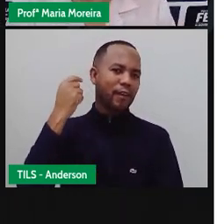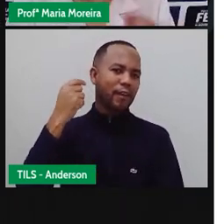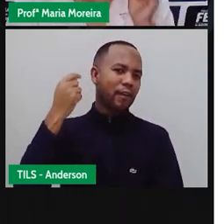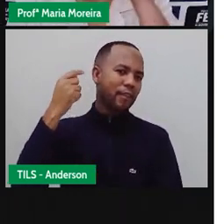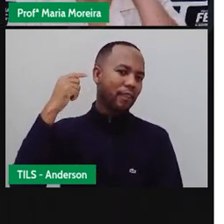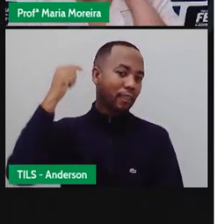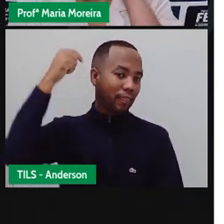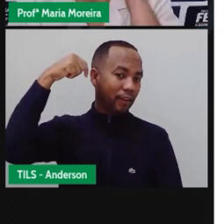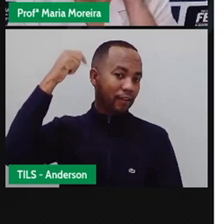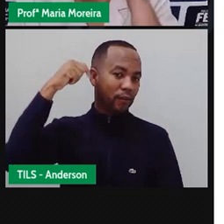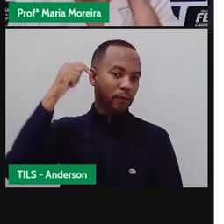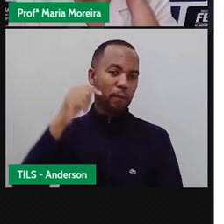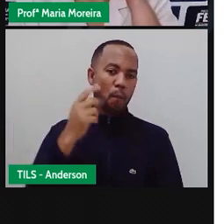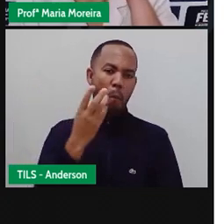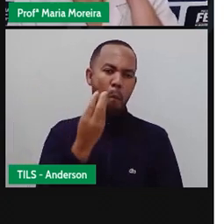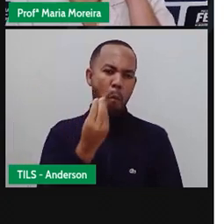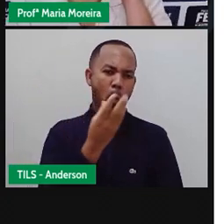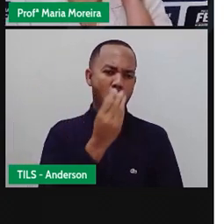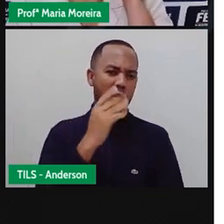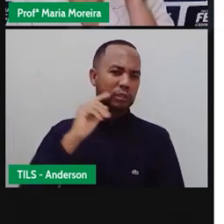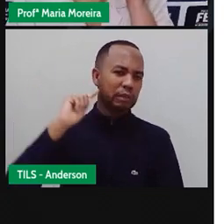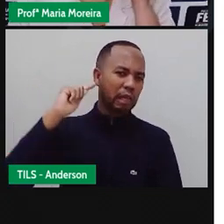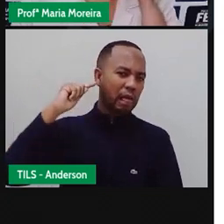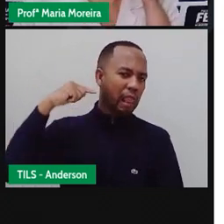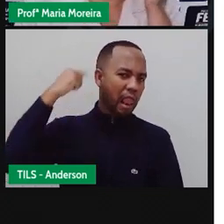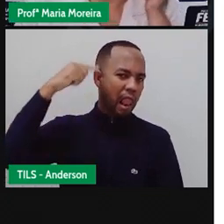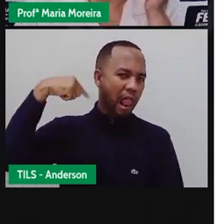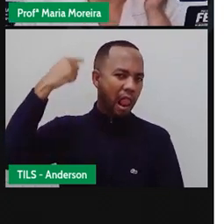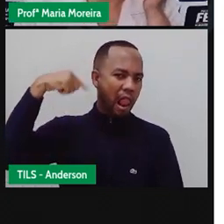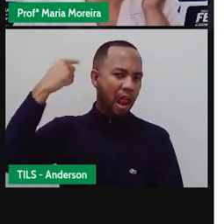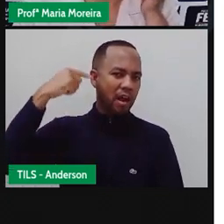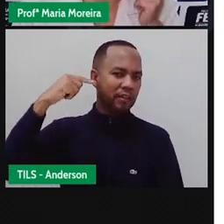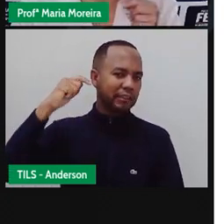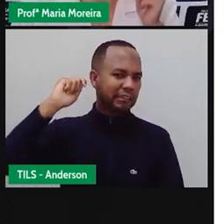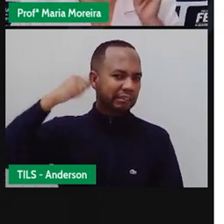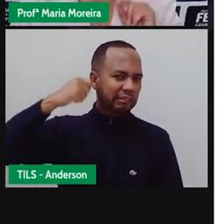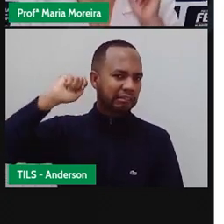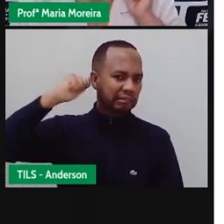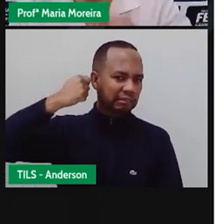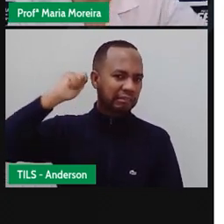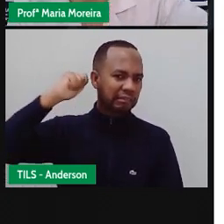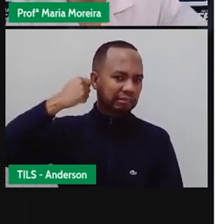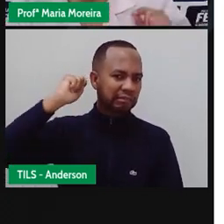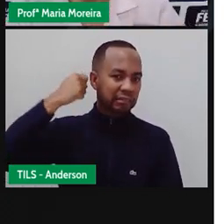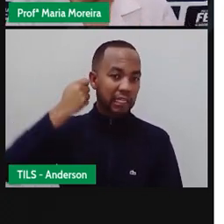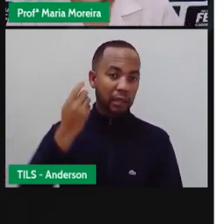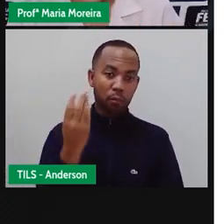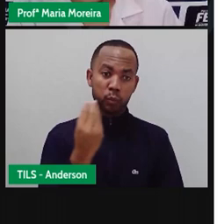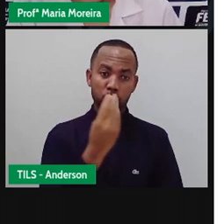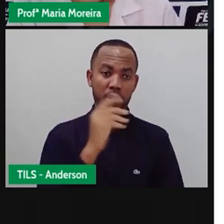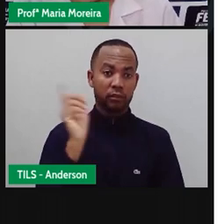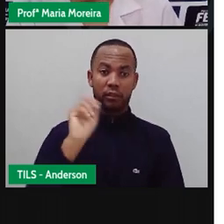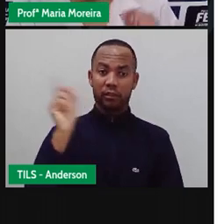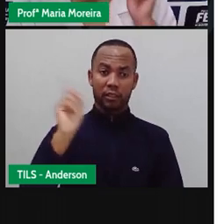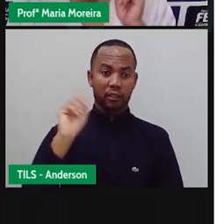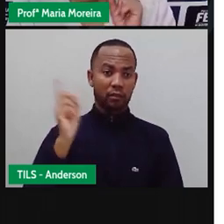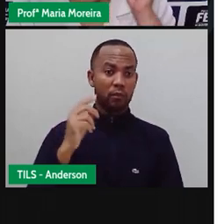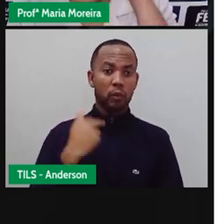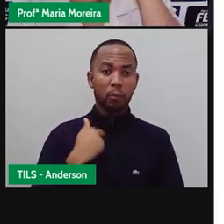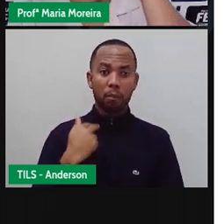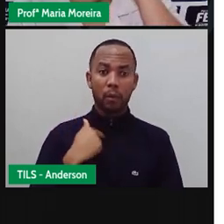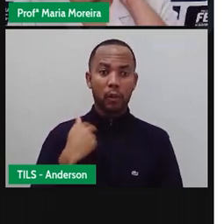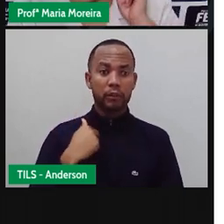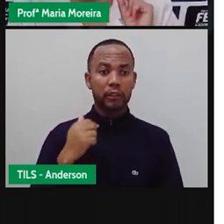higienização Nada de ficar, ó Tá caçando E tá colocando, colocando Porque a gente precisa ter muito cuidado Porque se a gente